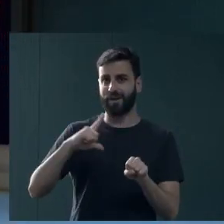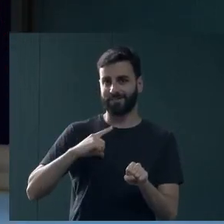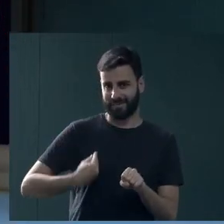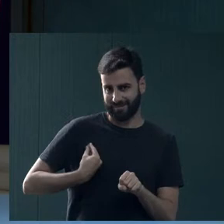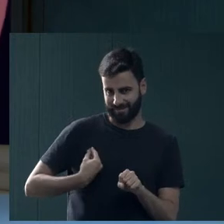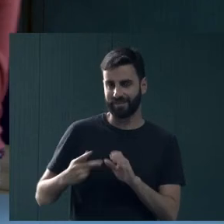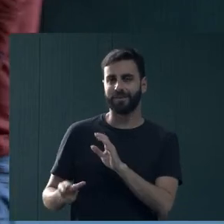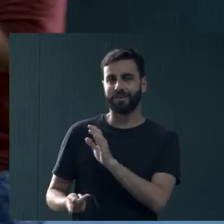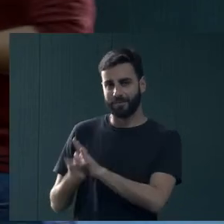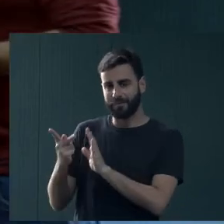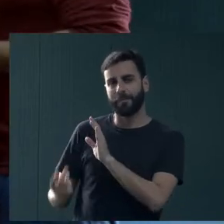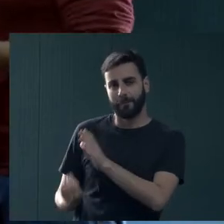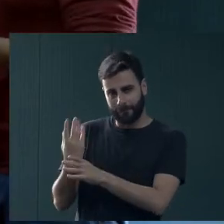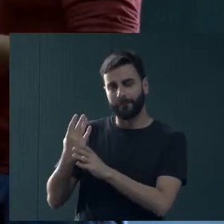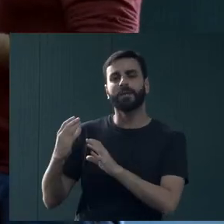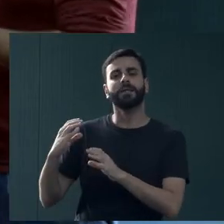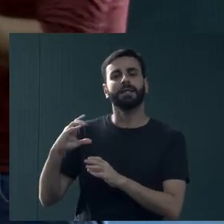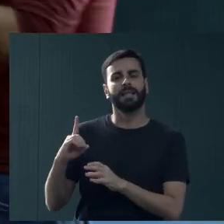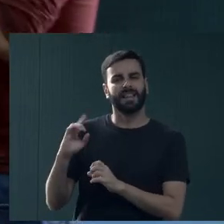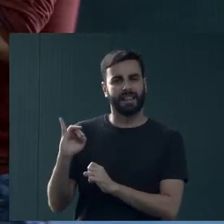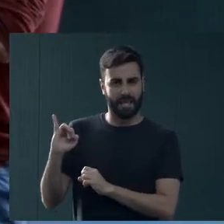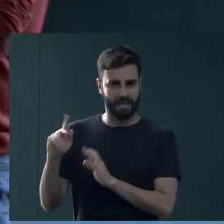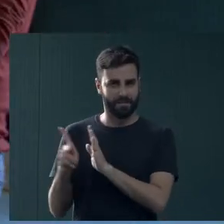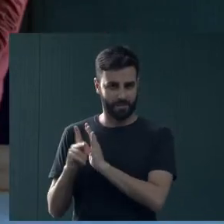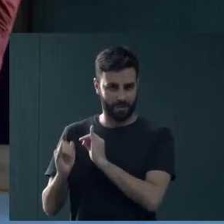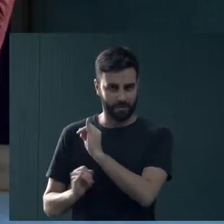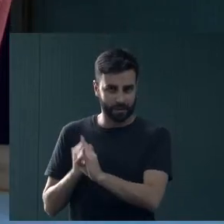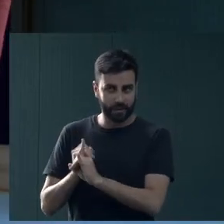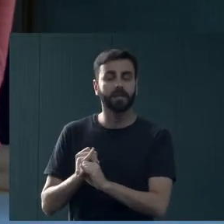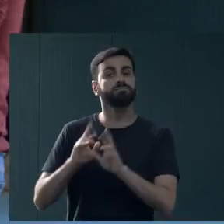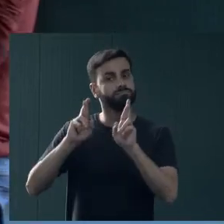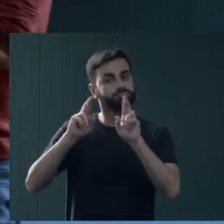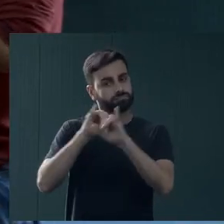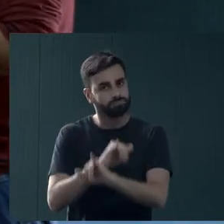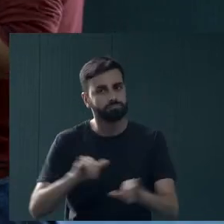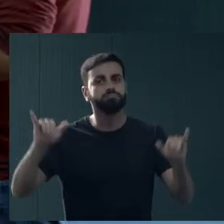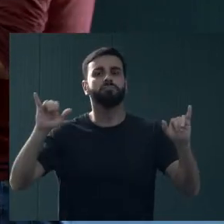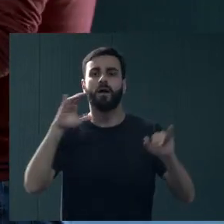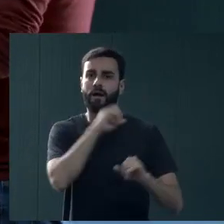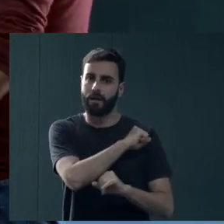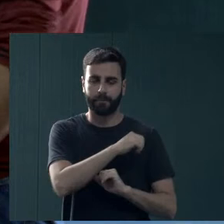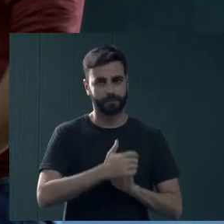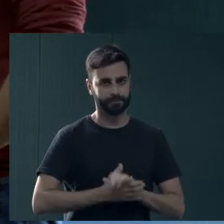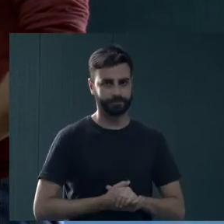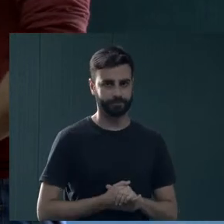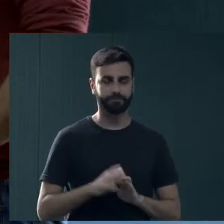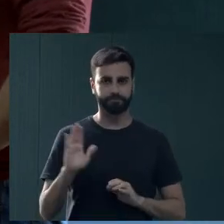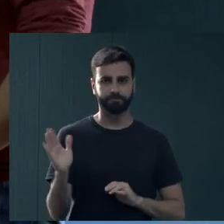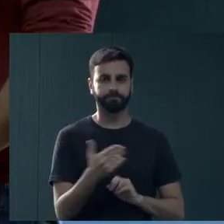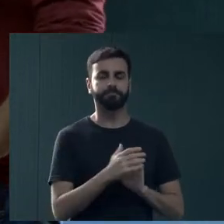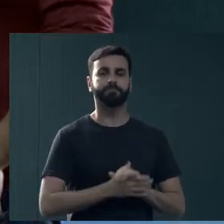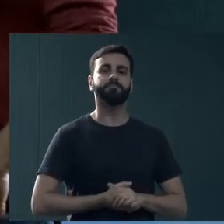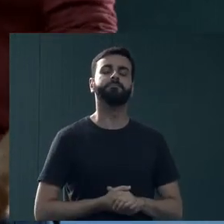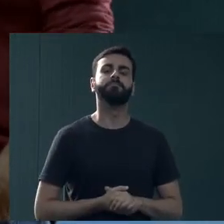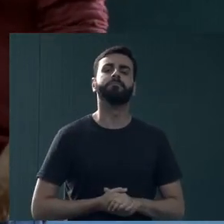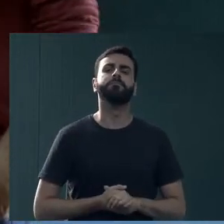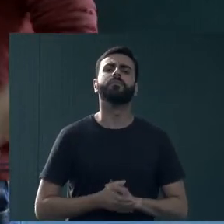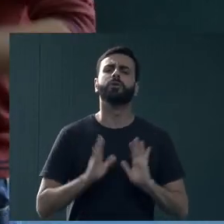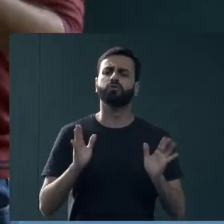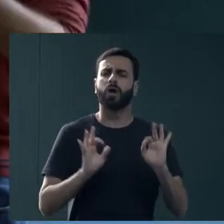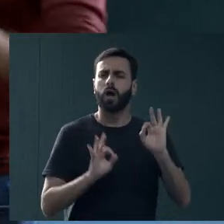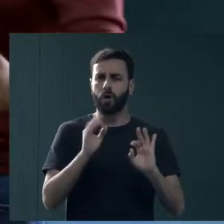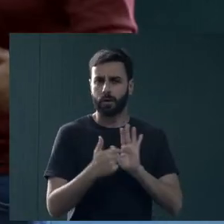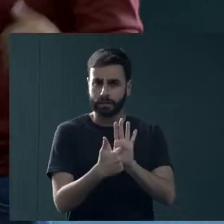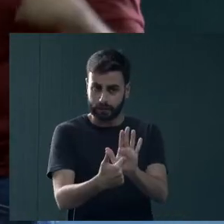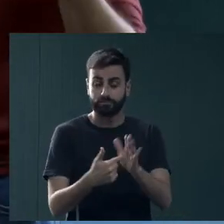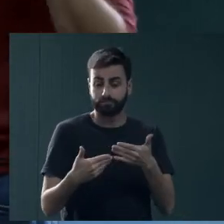pessoal da DCI está trabalhando nessa ideia, e gente espera colocar no ar o mais breve possível. Próximo. Nós fizemos alguns fluxos